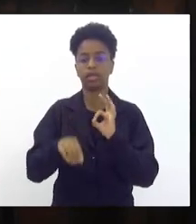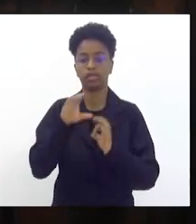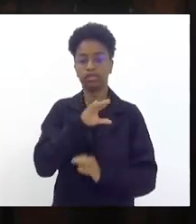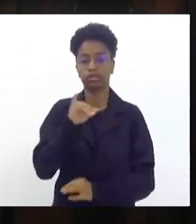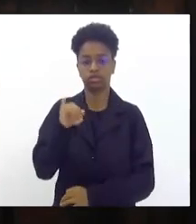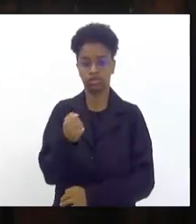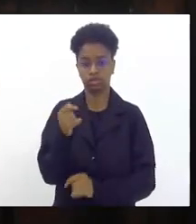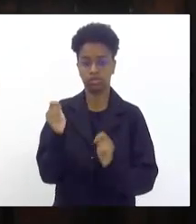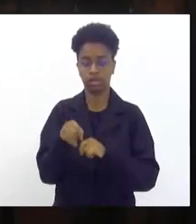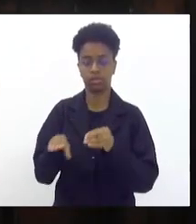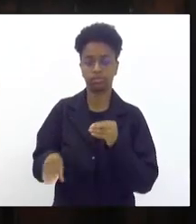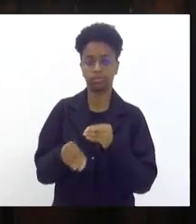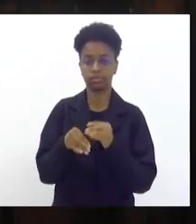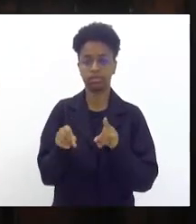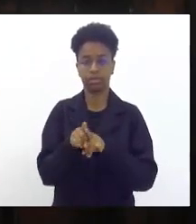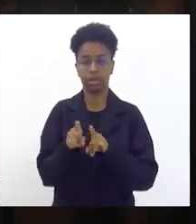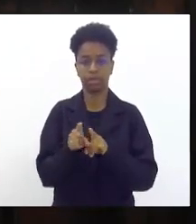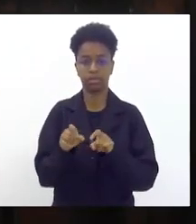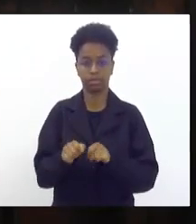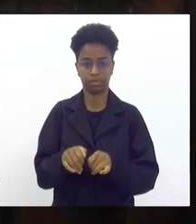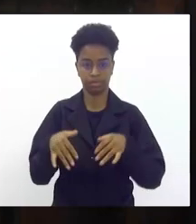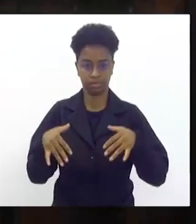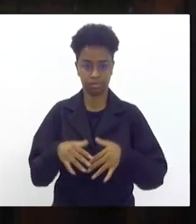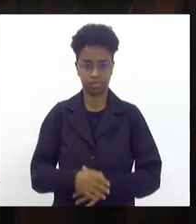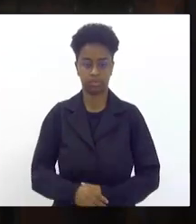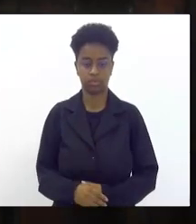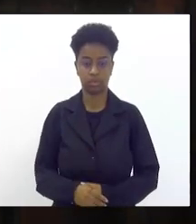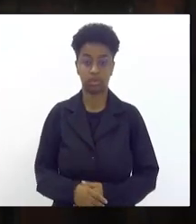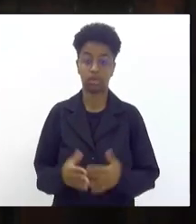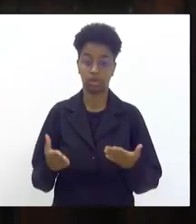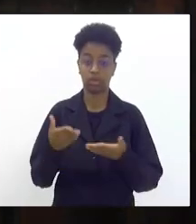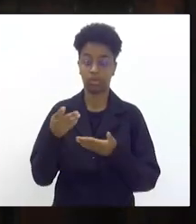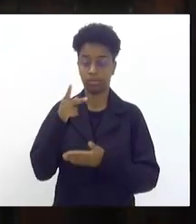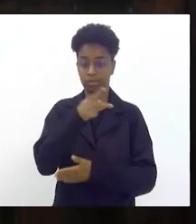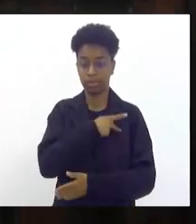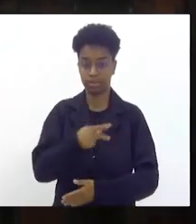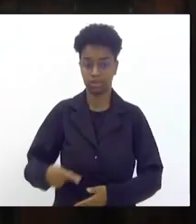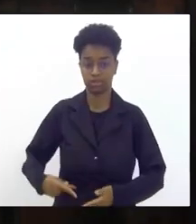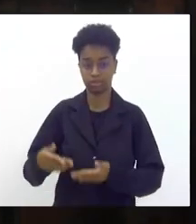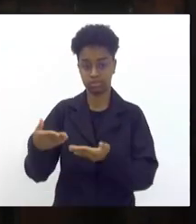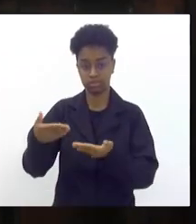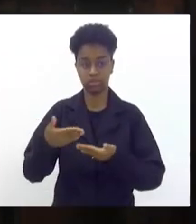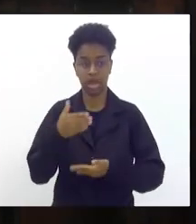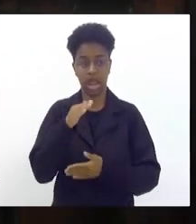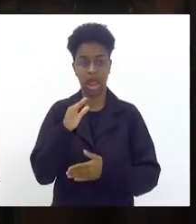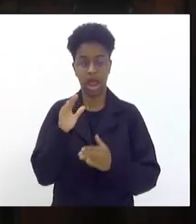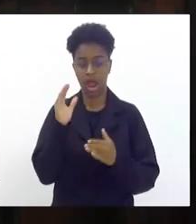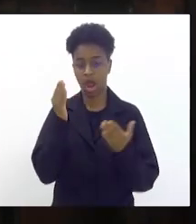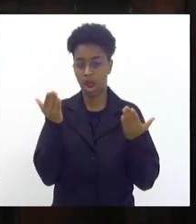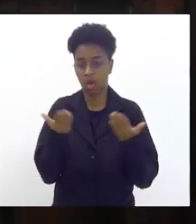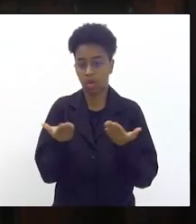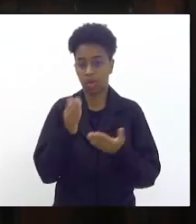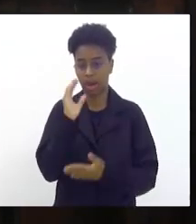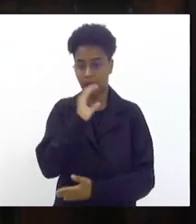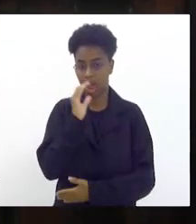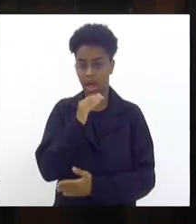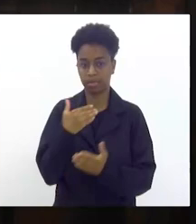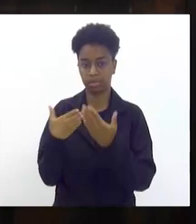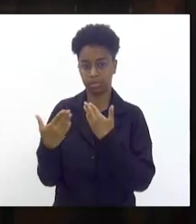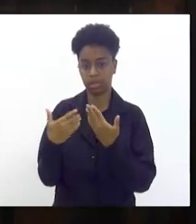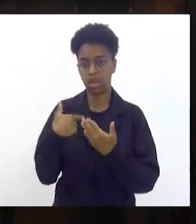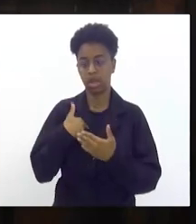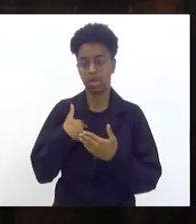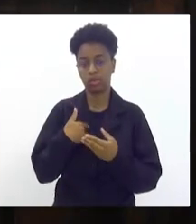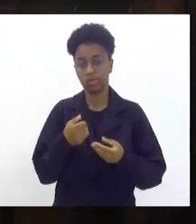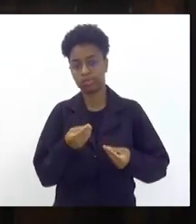para inclusão em plenário o presidente me convocou agora rapidamente para uma conversa rápida e aí eu passo com orgulho aqui